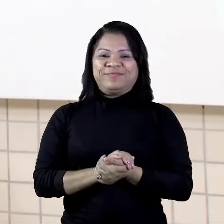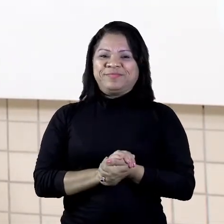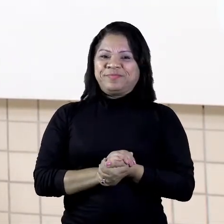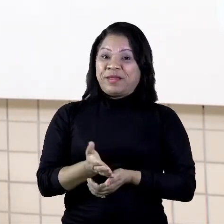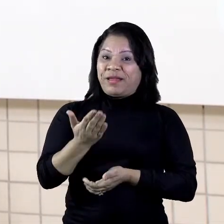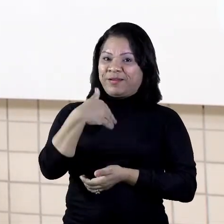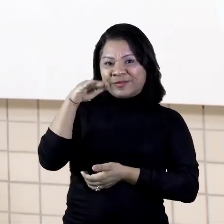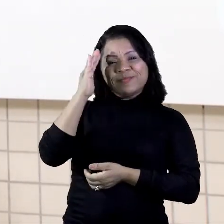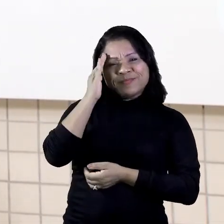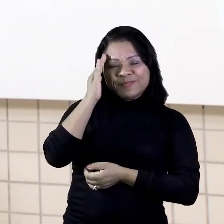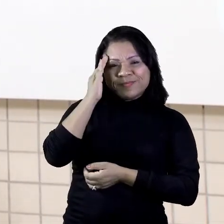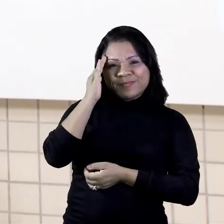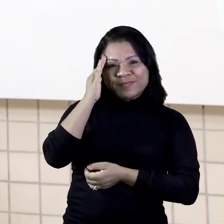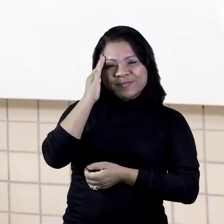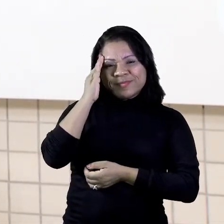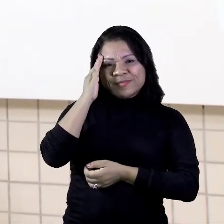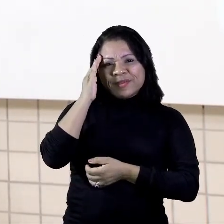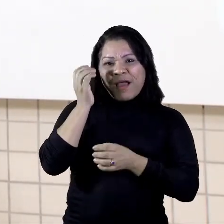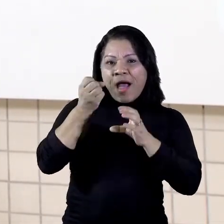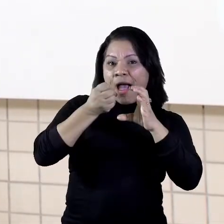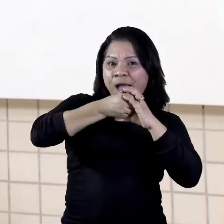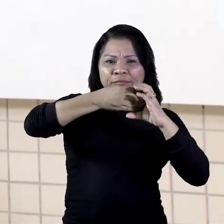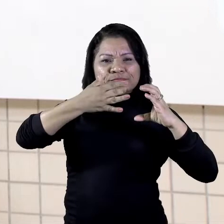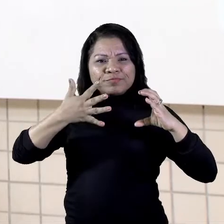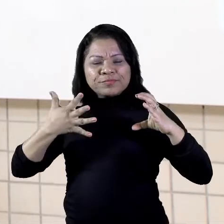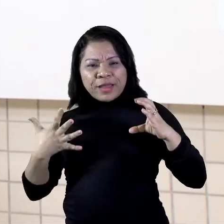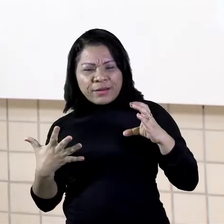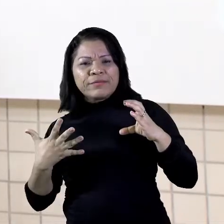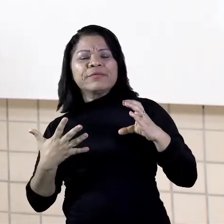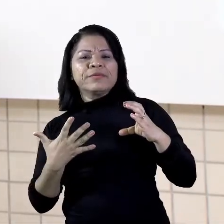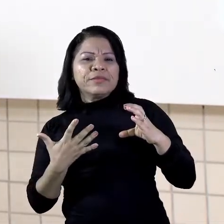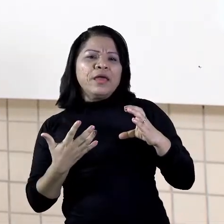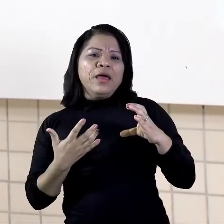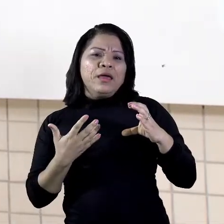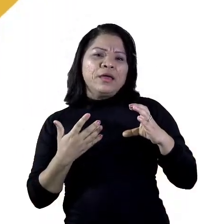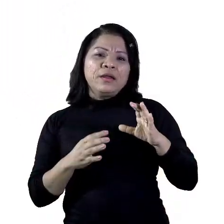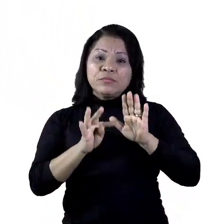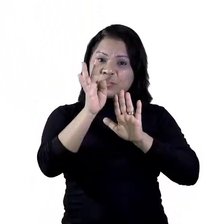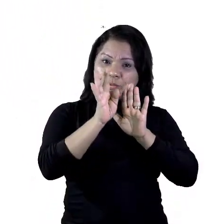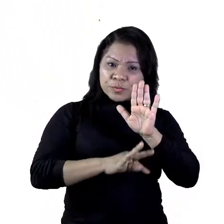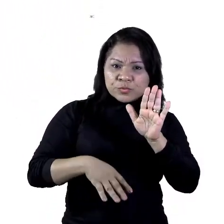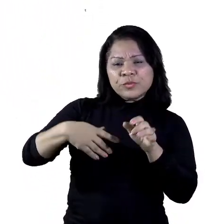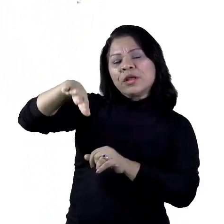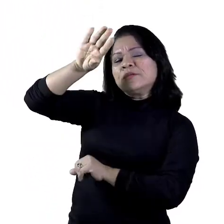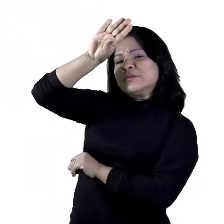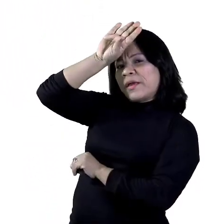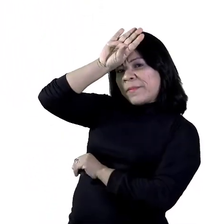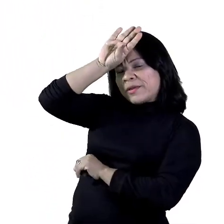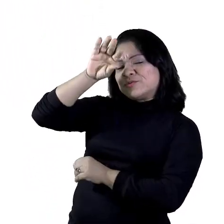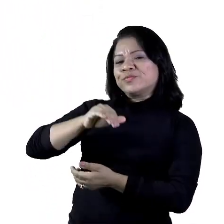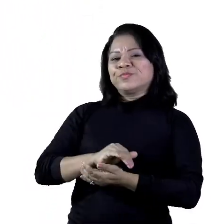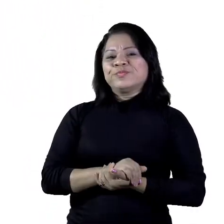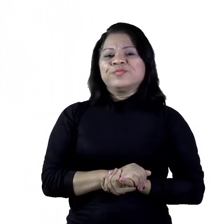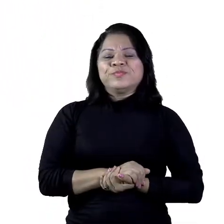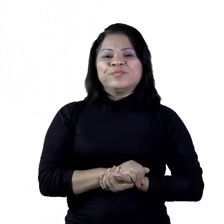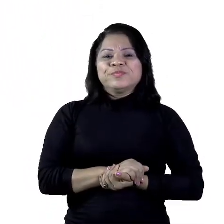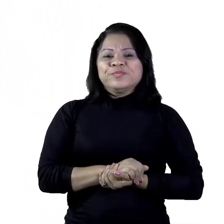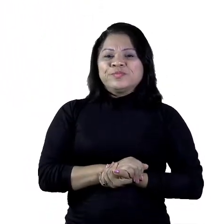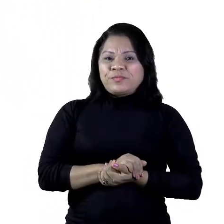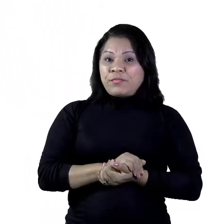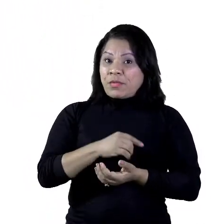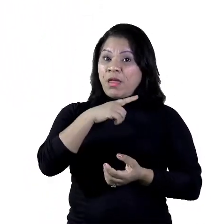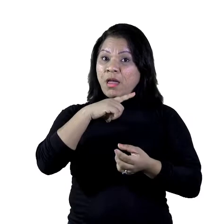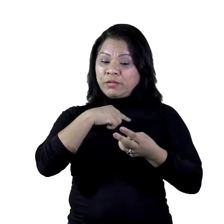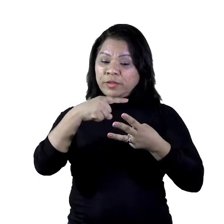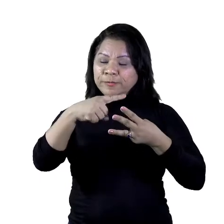agora as características do texto dramático. Ok? Existem três tipos